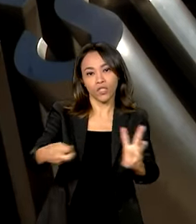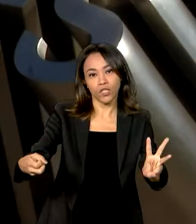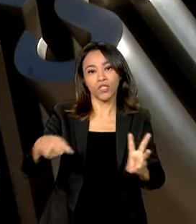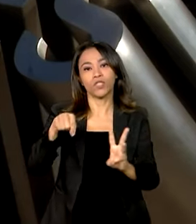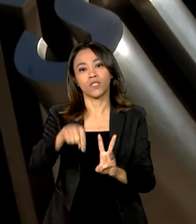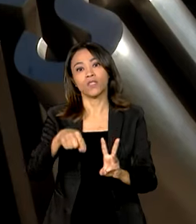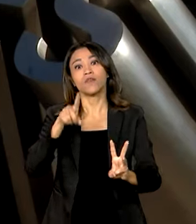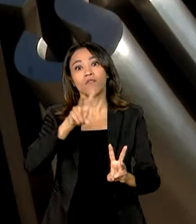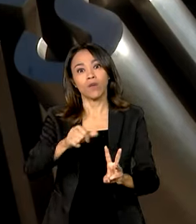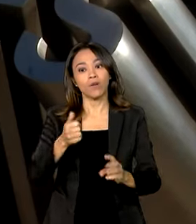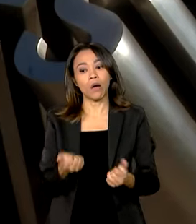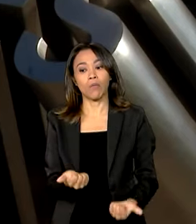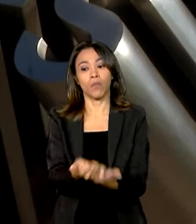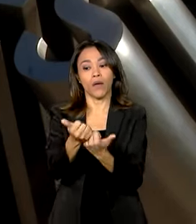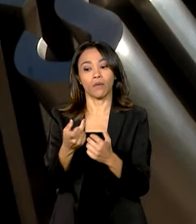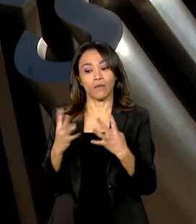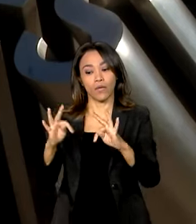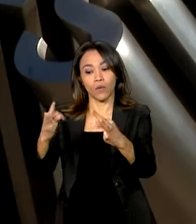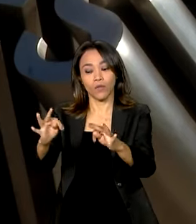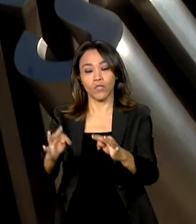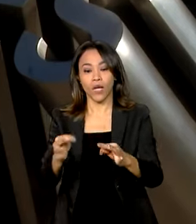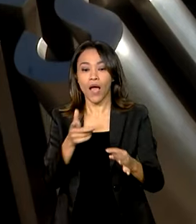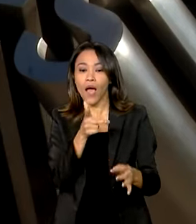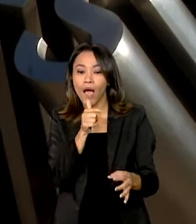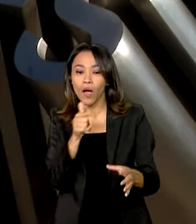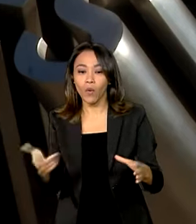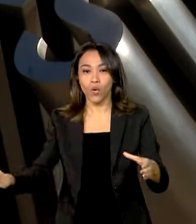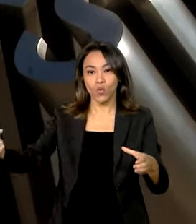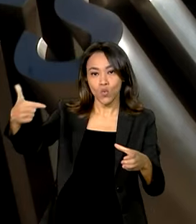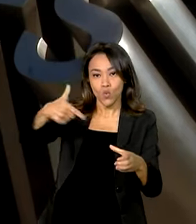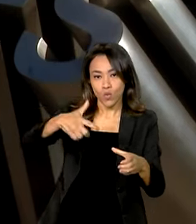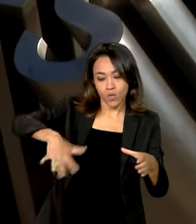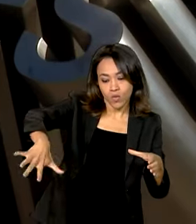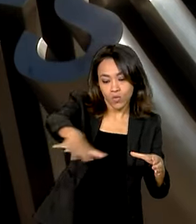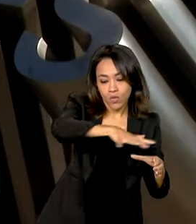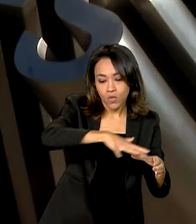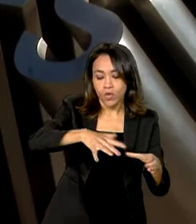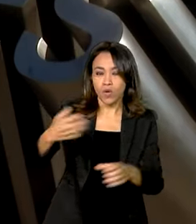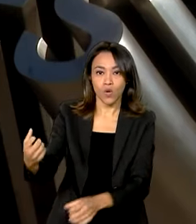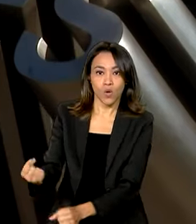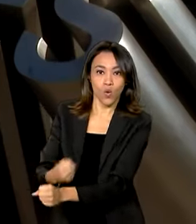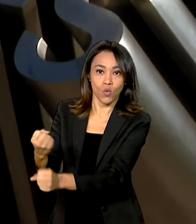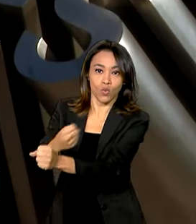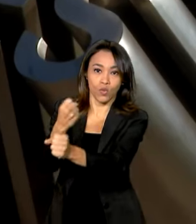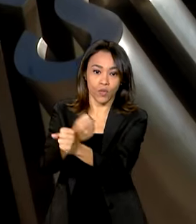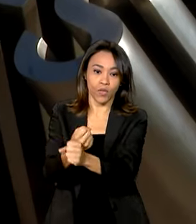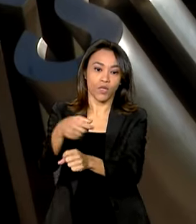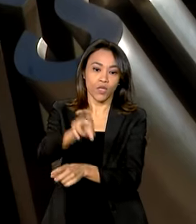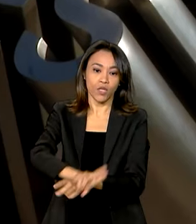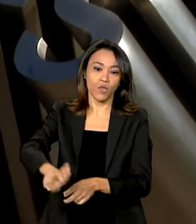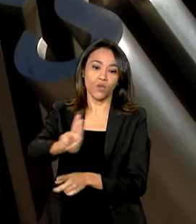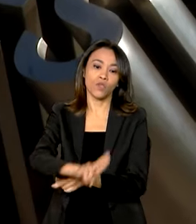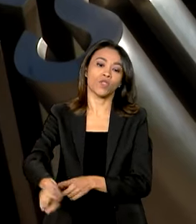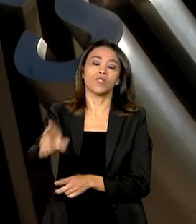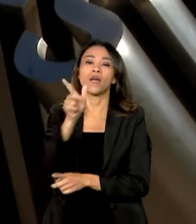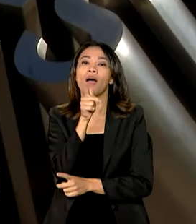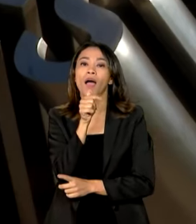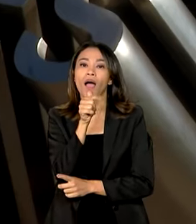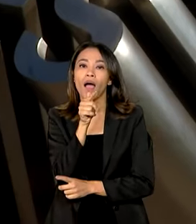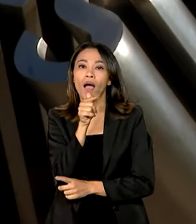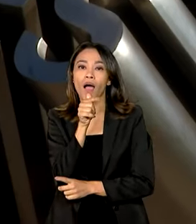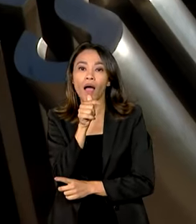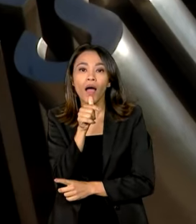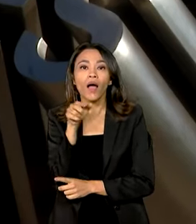em tecnologias para armazenar, construir e reutilizar água em cisternas,